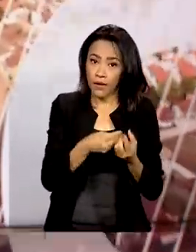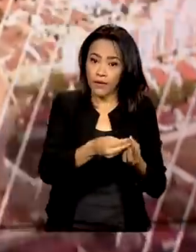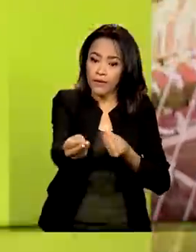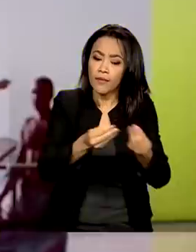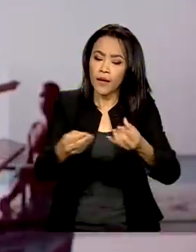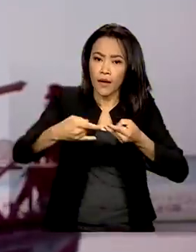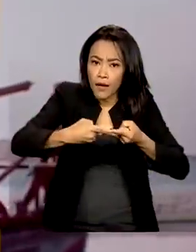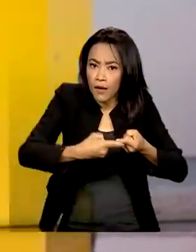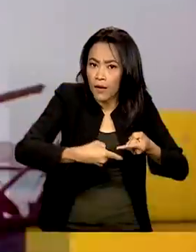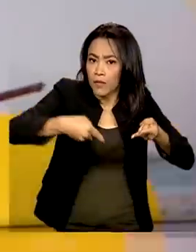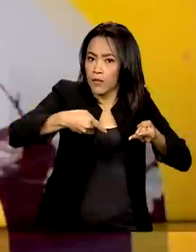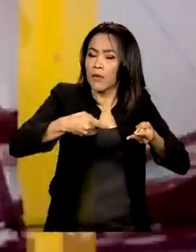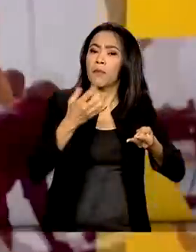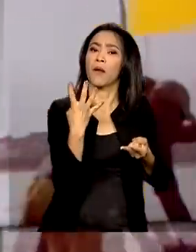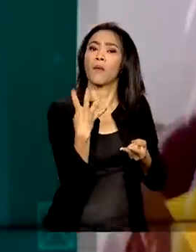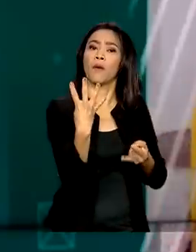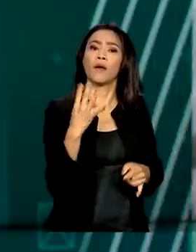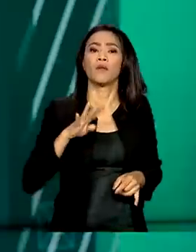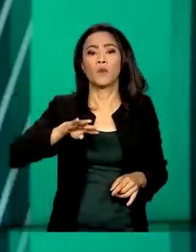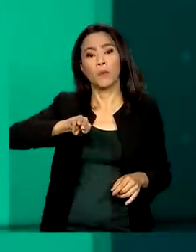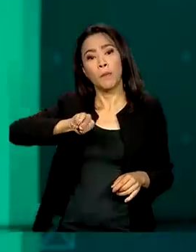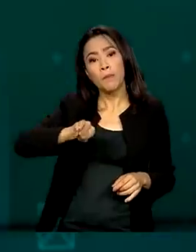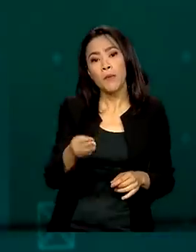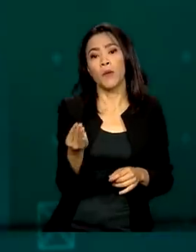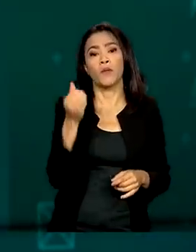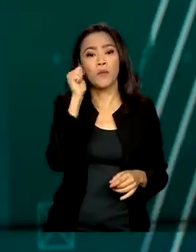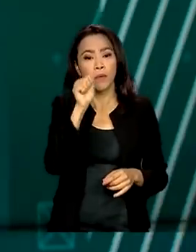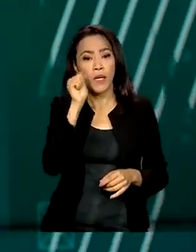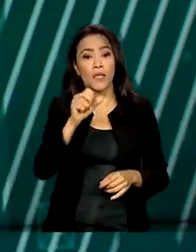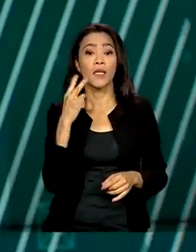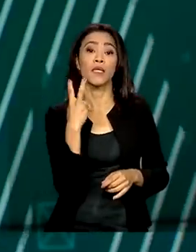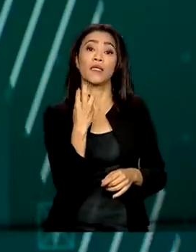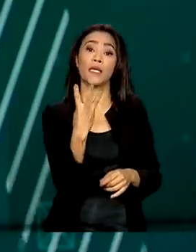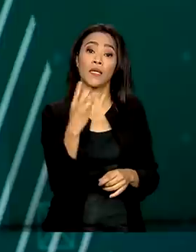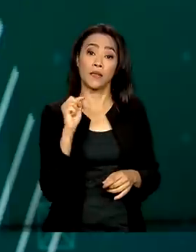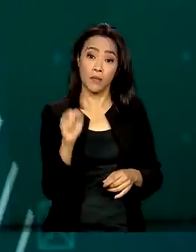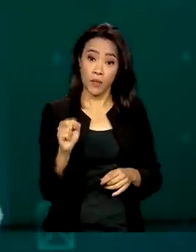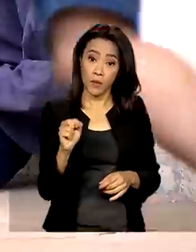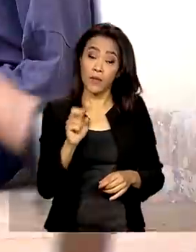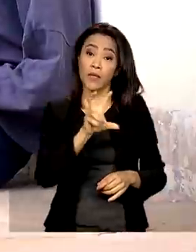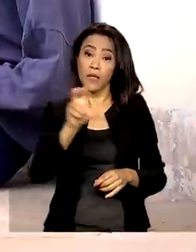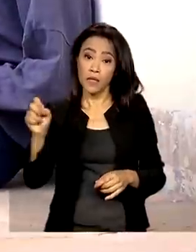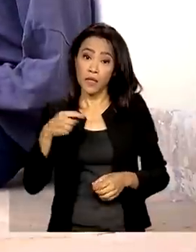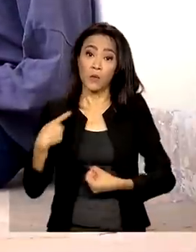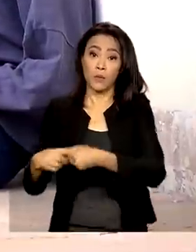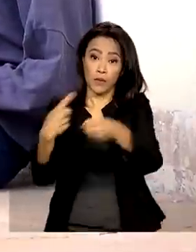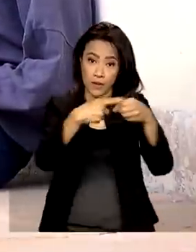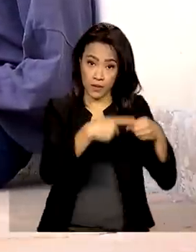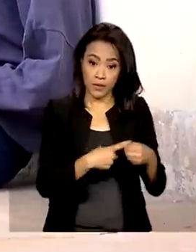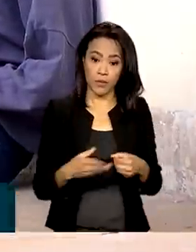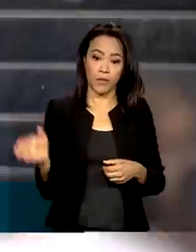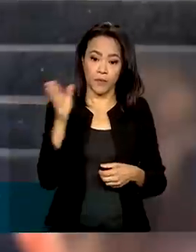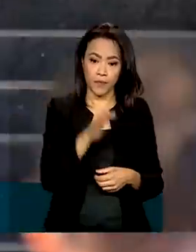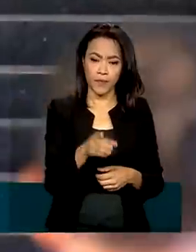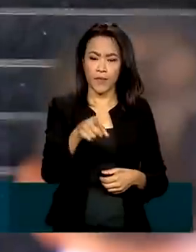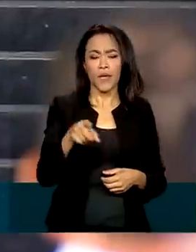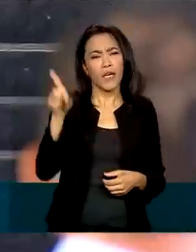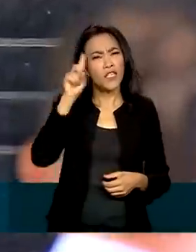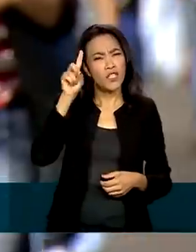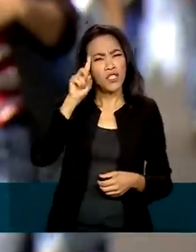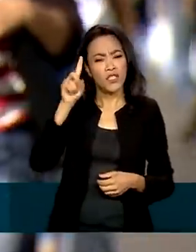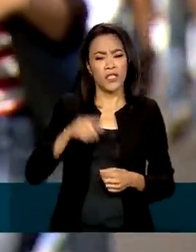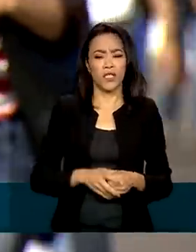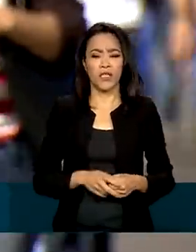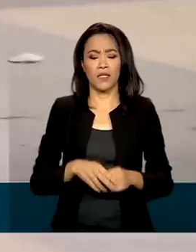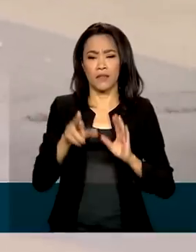para quase 4 milhões de mulheres em 3.500 municípios do país. Aqueles dias, Chico,